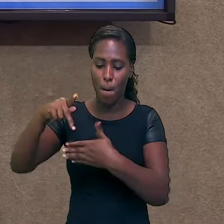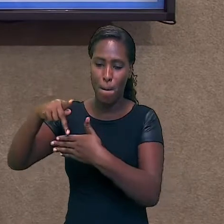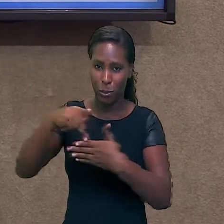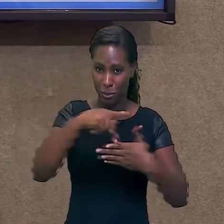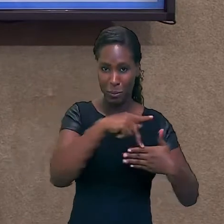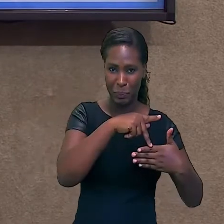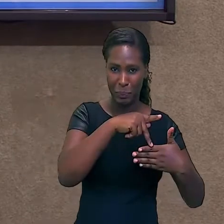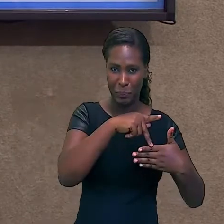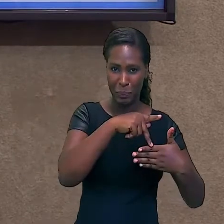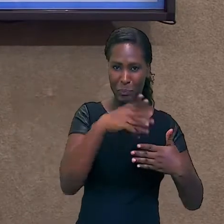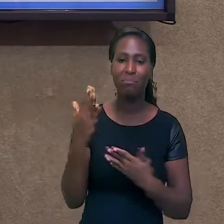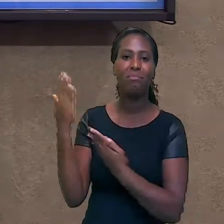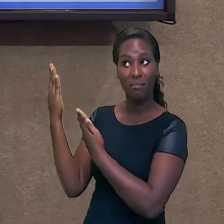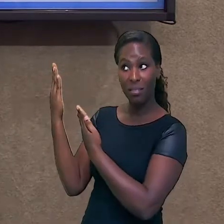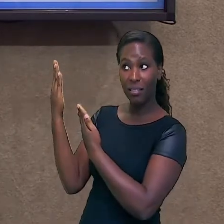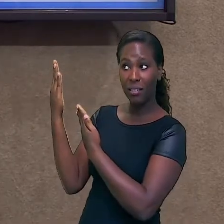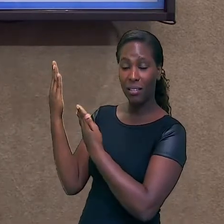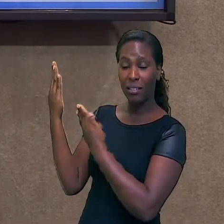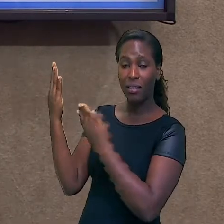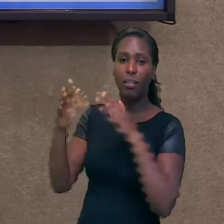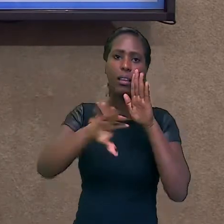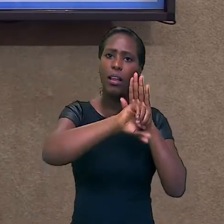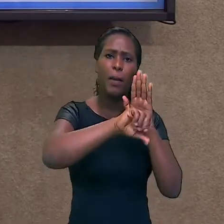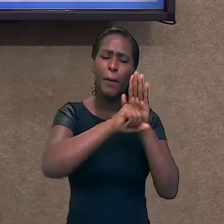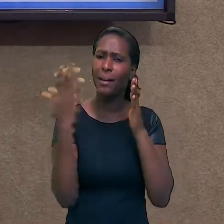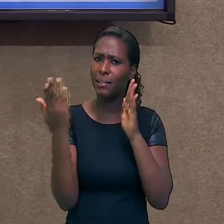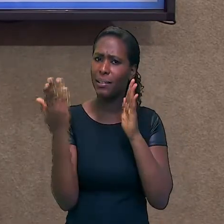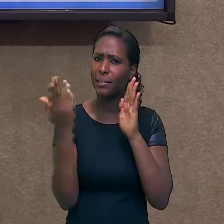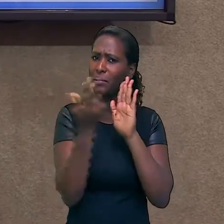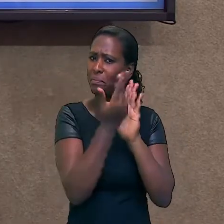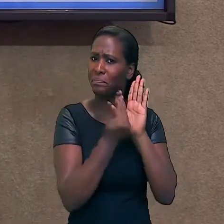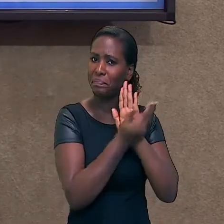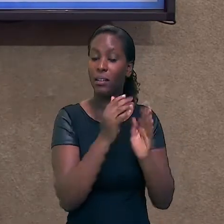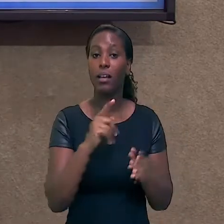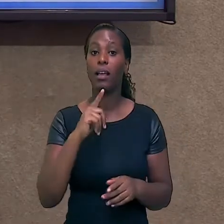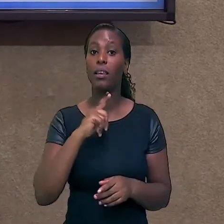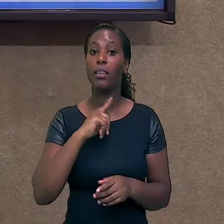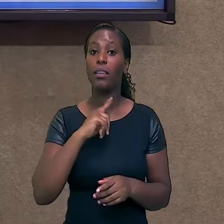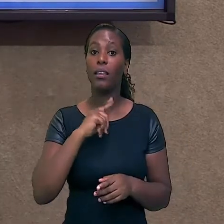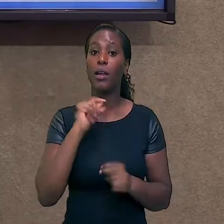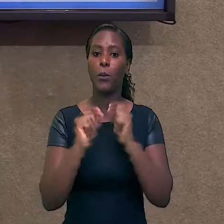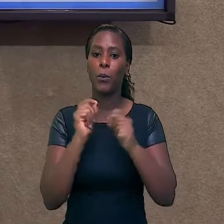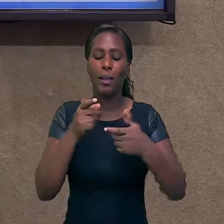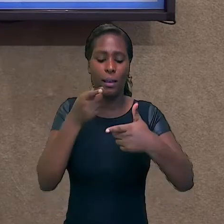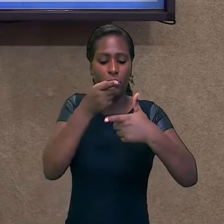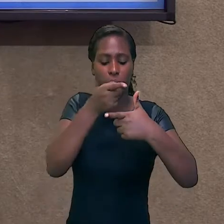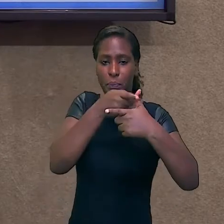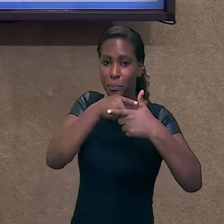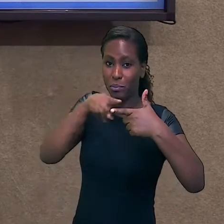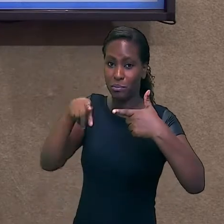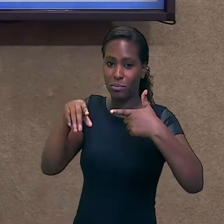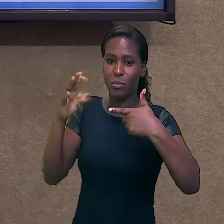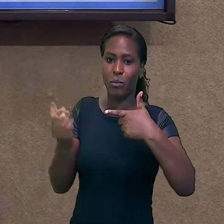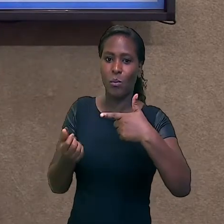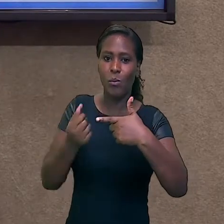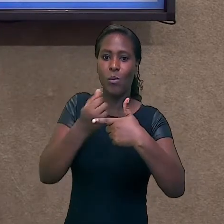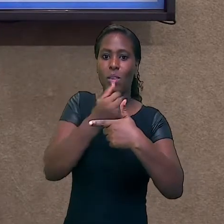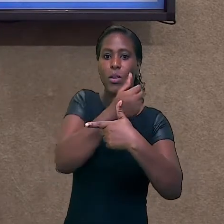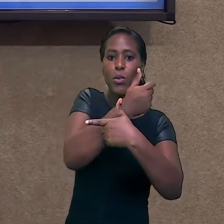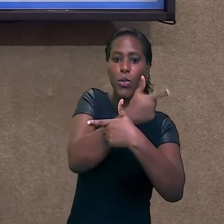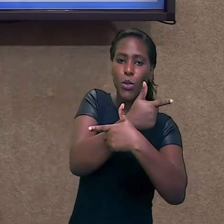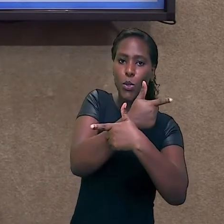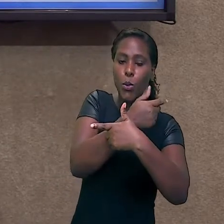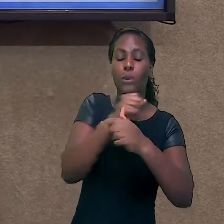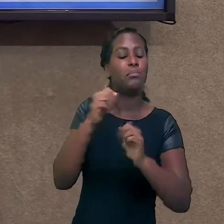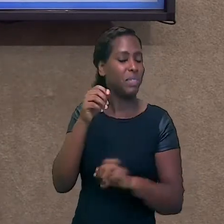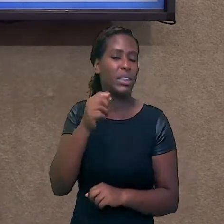Vejam só este desenho. Aqui eu tenho o número 2 elevado a 3 ou elevado